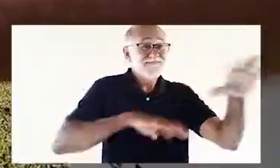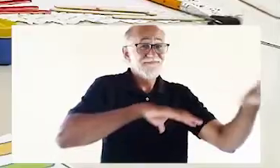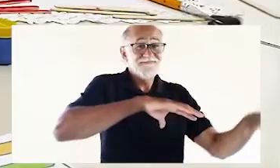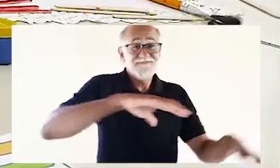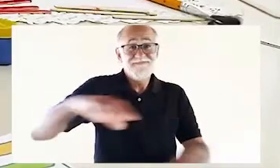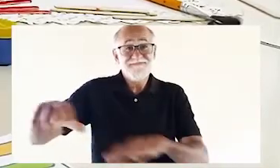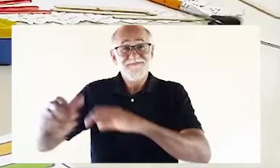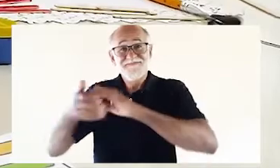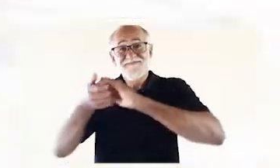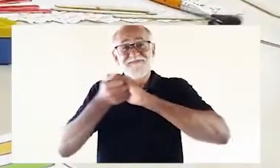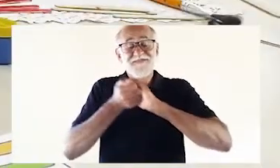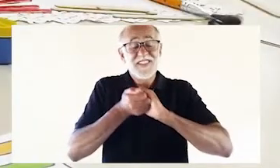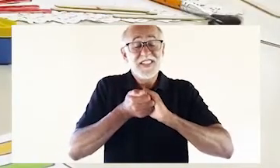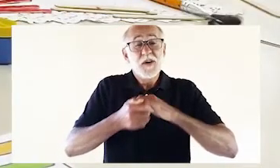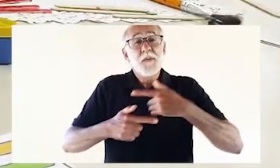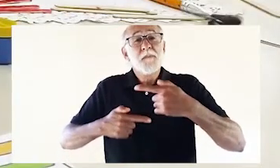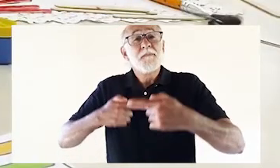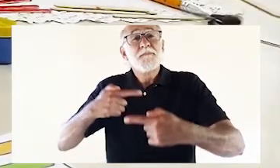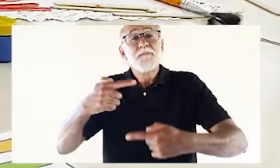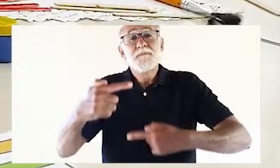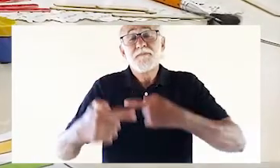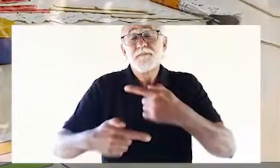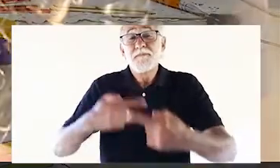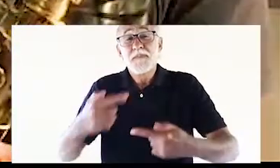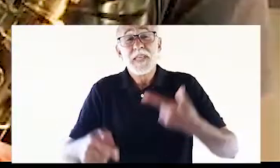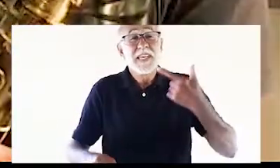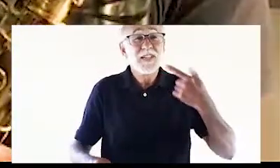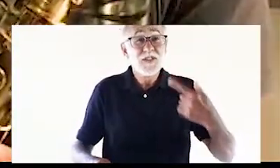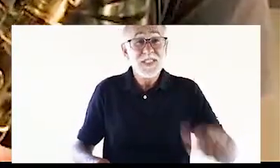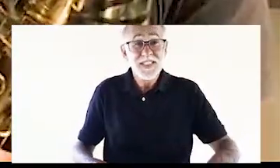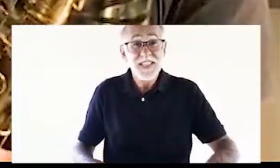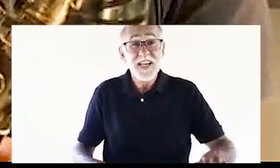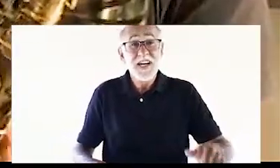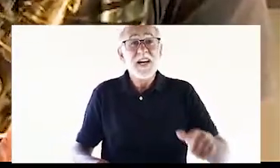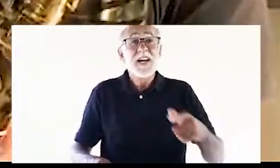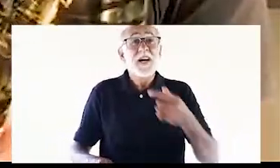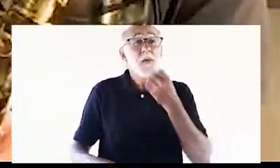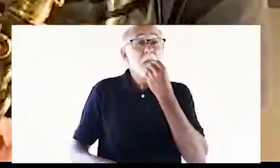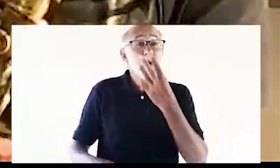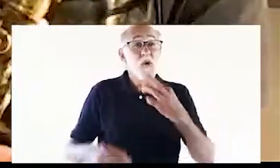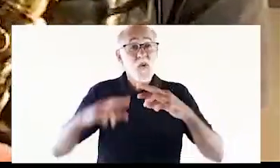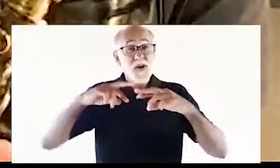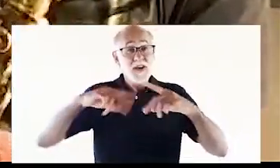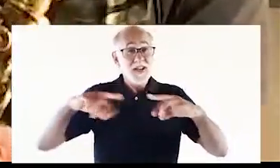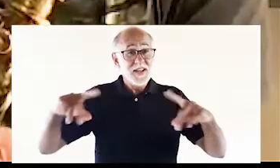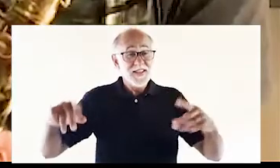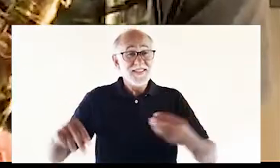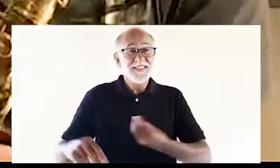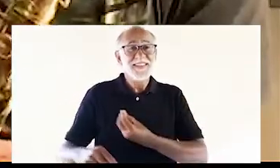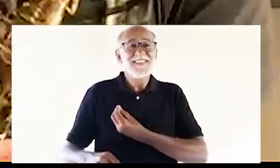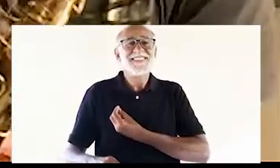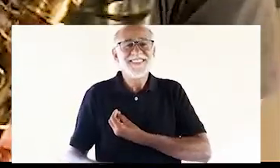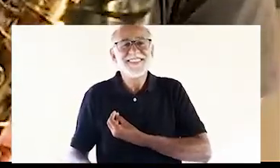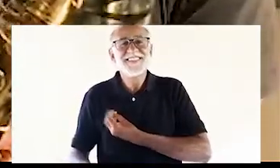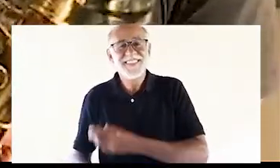Vamos à luta Me ajude a conquistar Os louros da vida